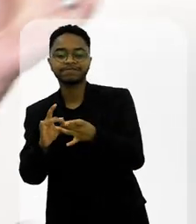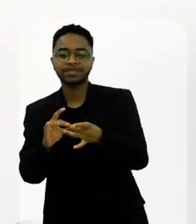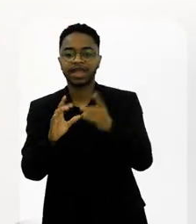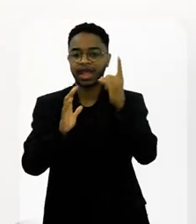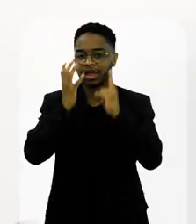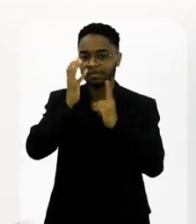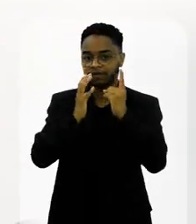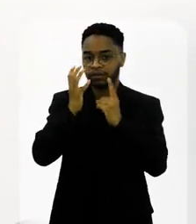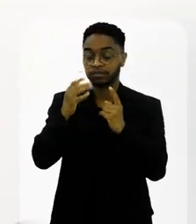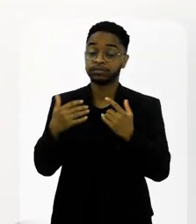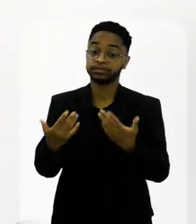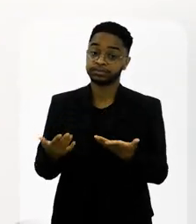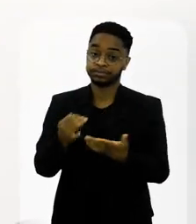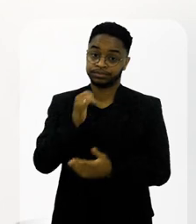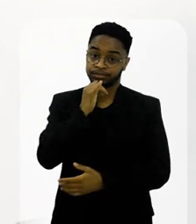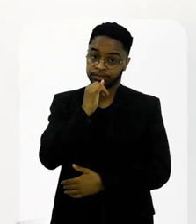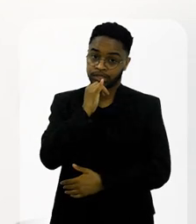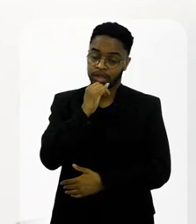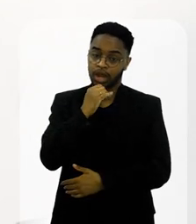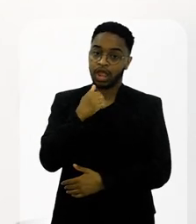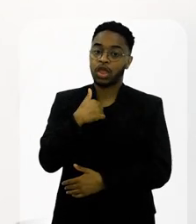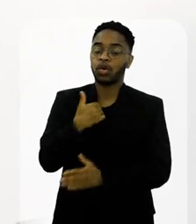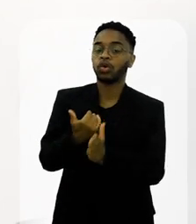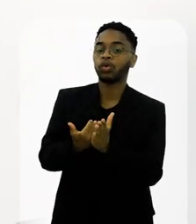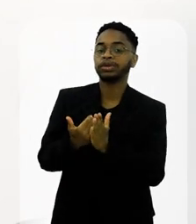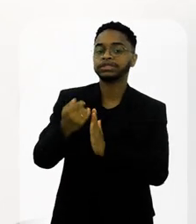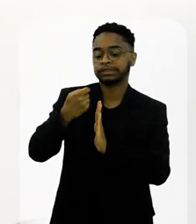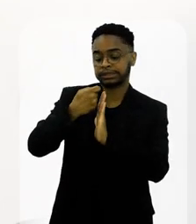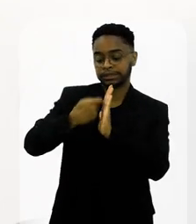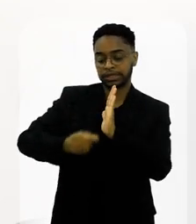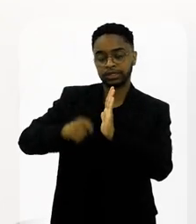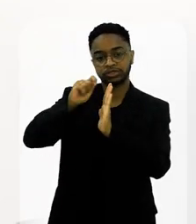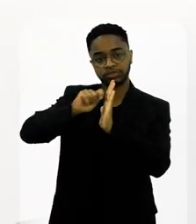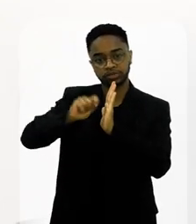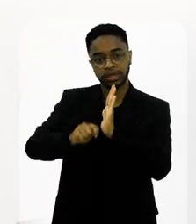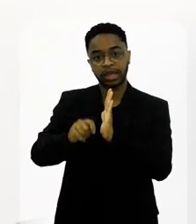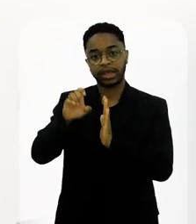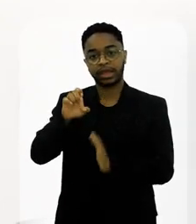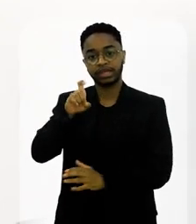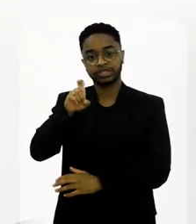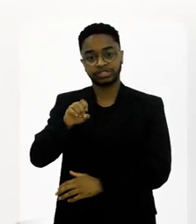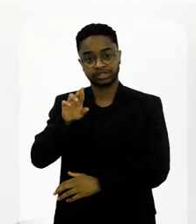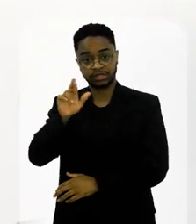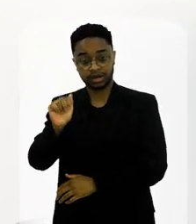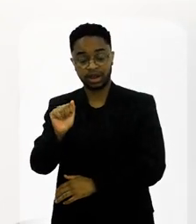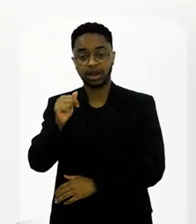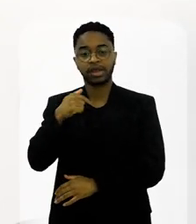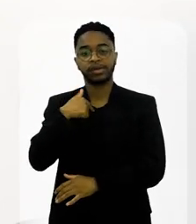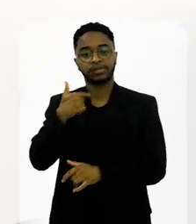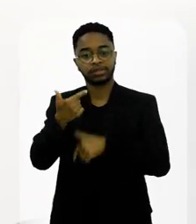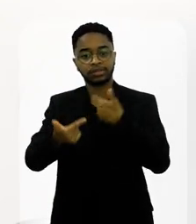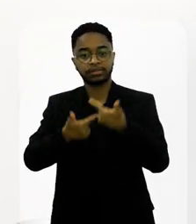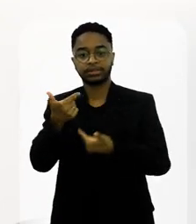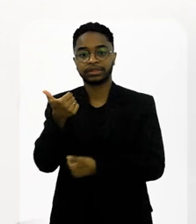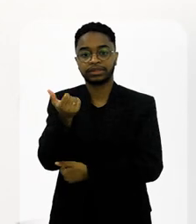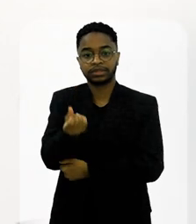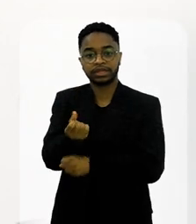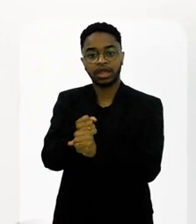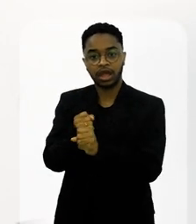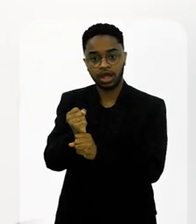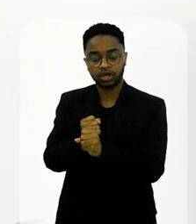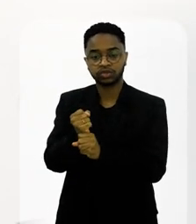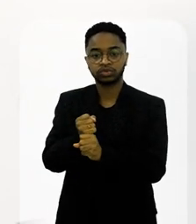o Carnaval para o meu trabalho. Então, por exemplo, eu comecei a fazer uma coluna no Jornal Extra, que eu assinei durante 16 anos, uma coluna